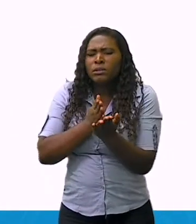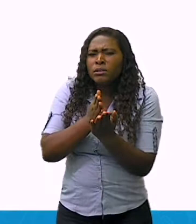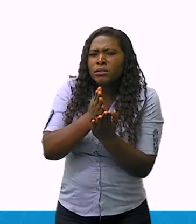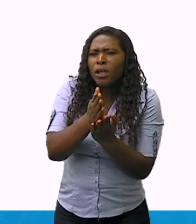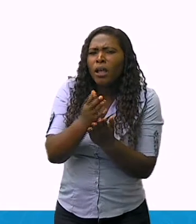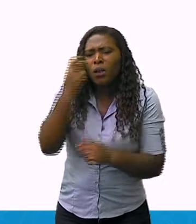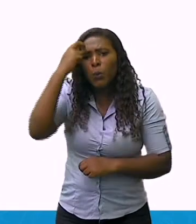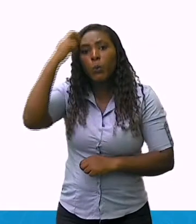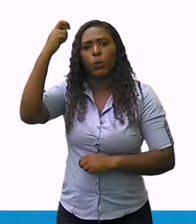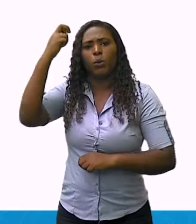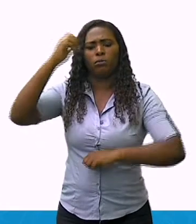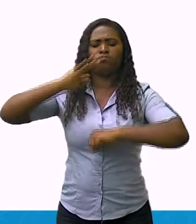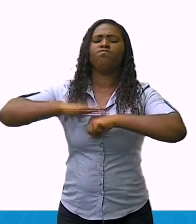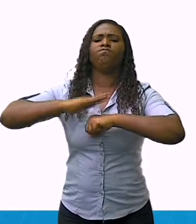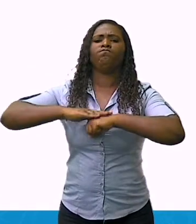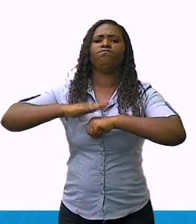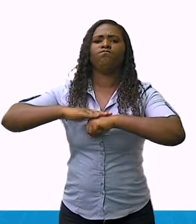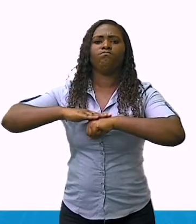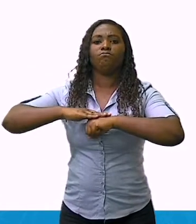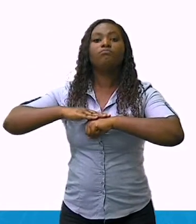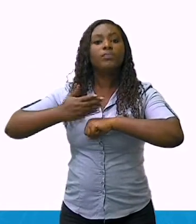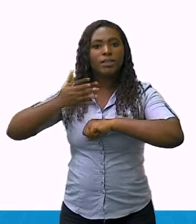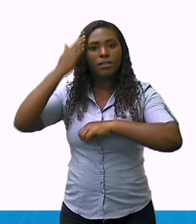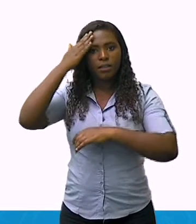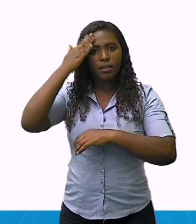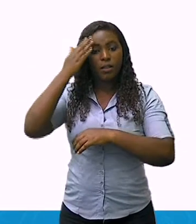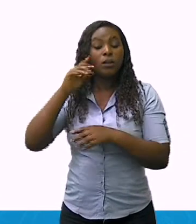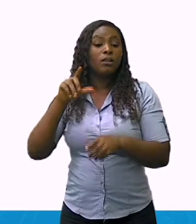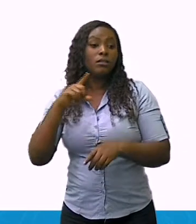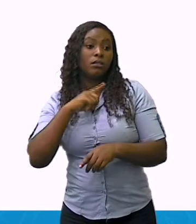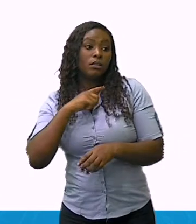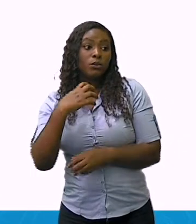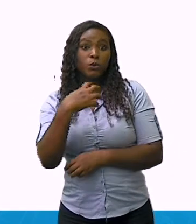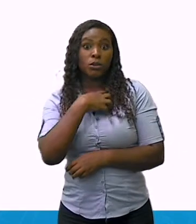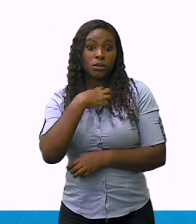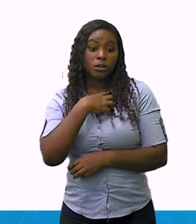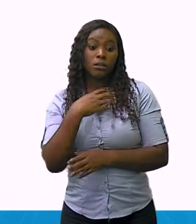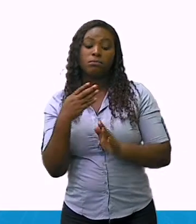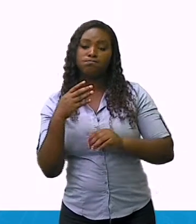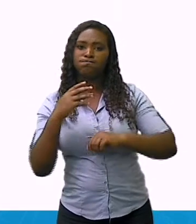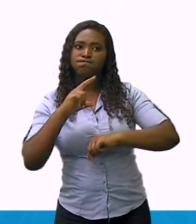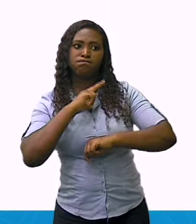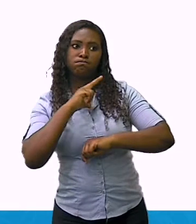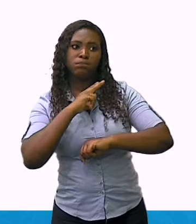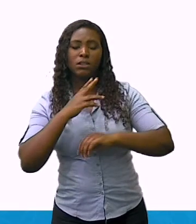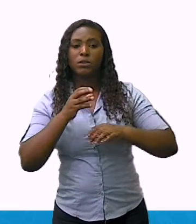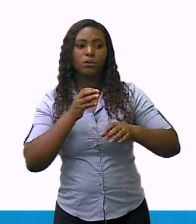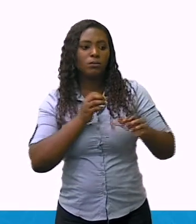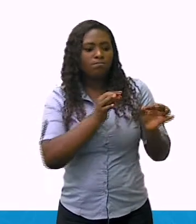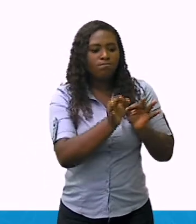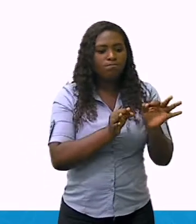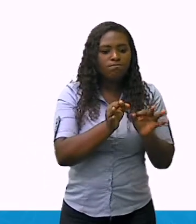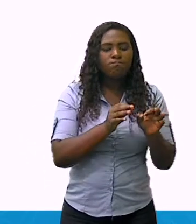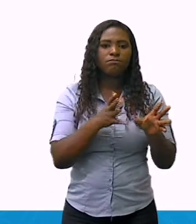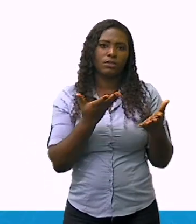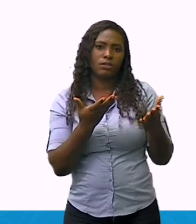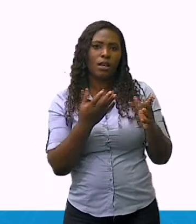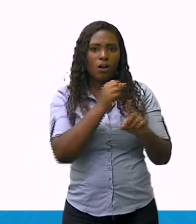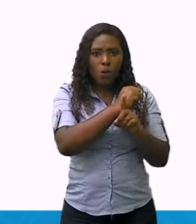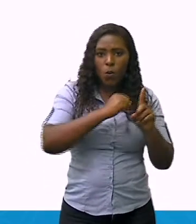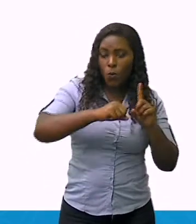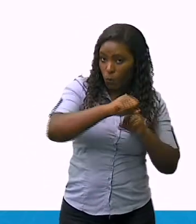disso, eles possuem formas próprias de organização social, ou seja,